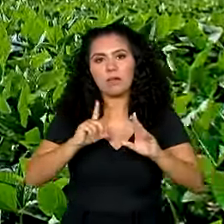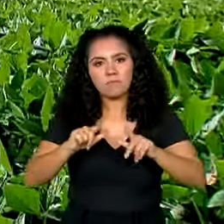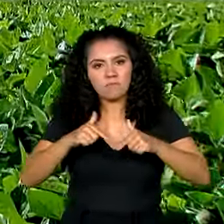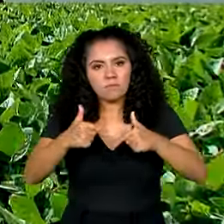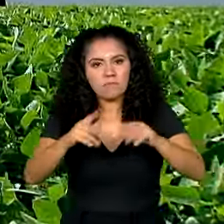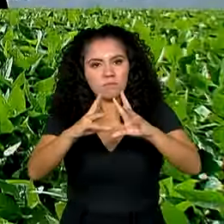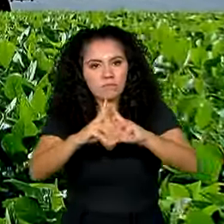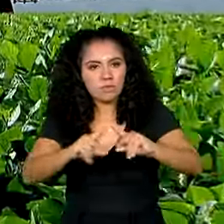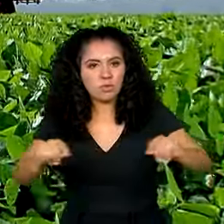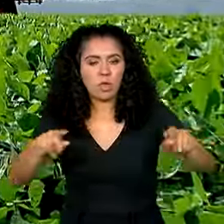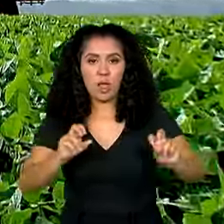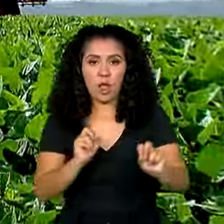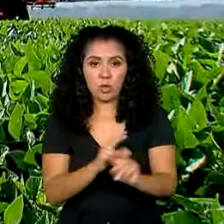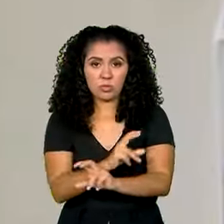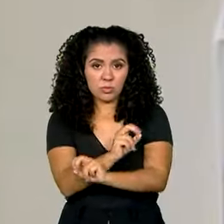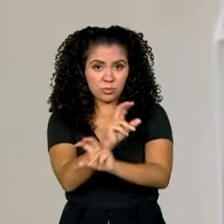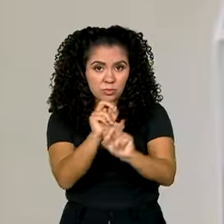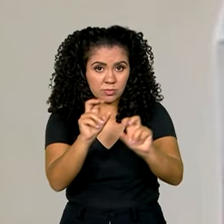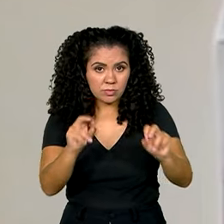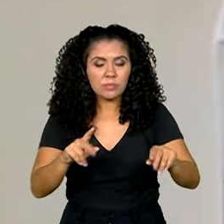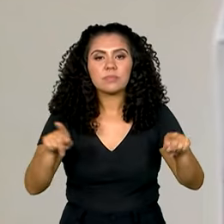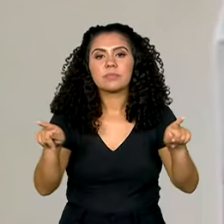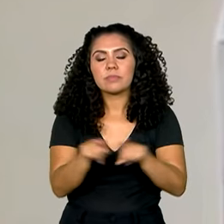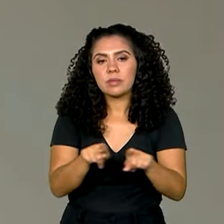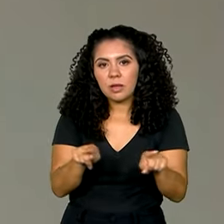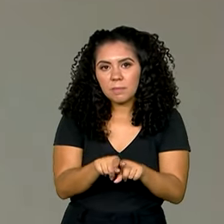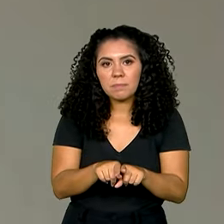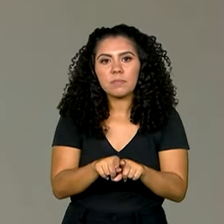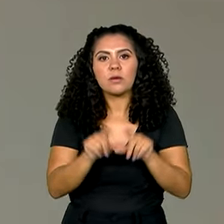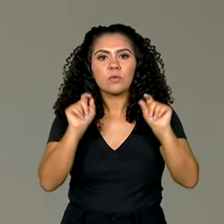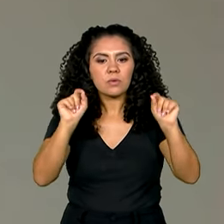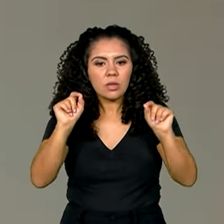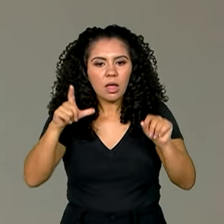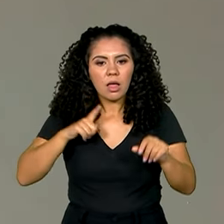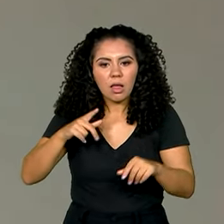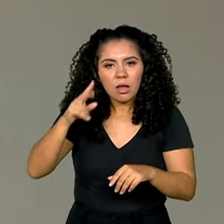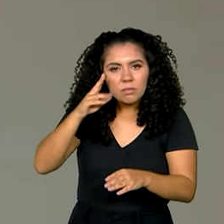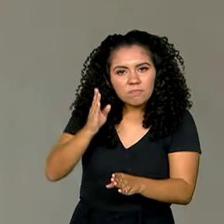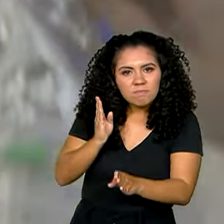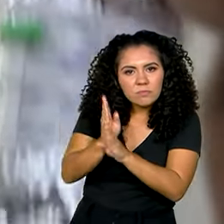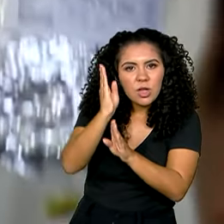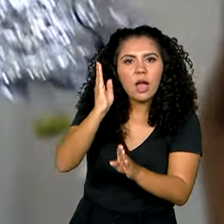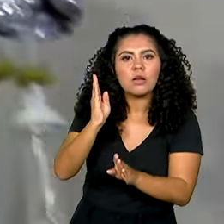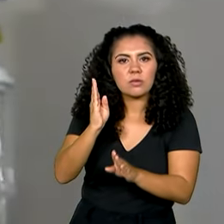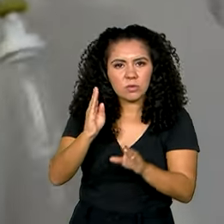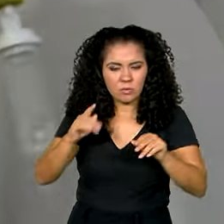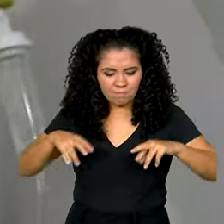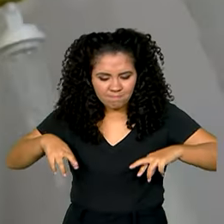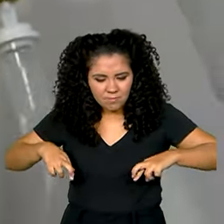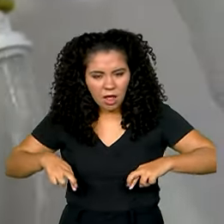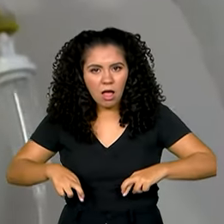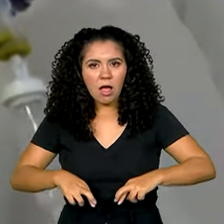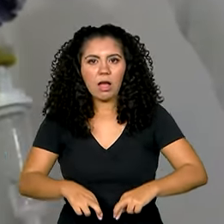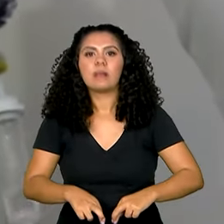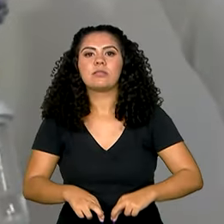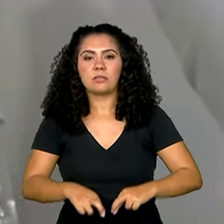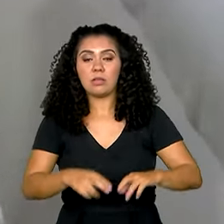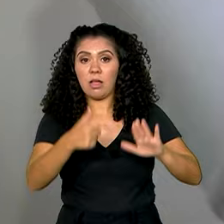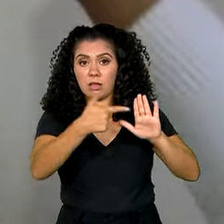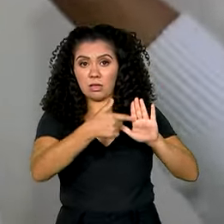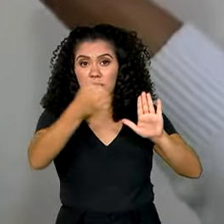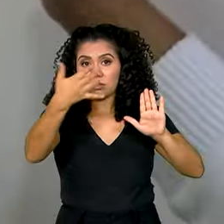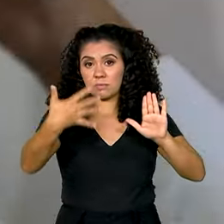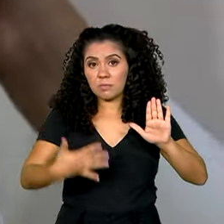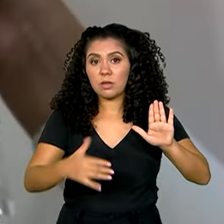agrotóxicos na saúde humana. E na etapa de rastreamento e diagnóstico do câncer, o texto permite